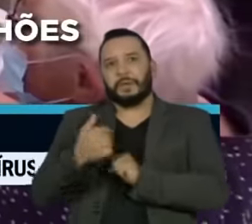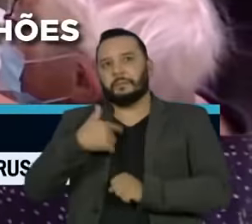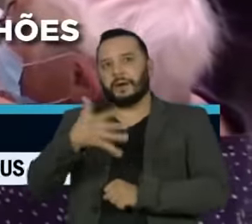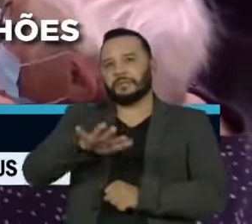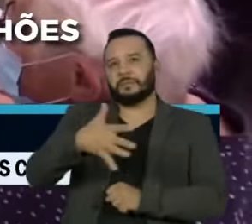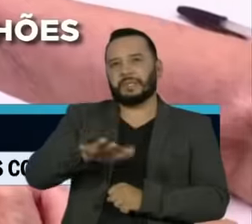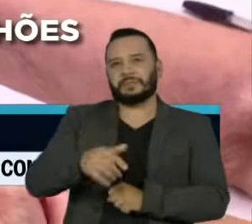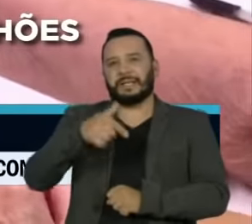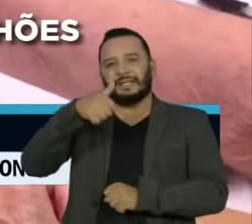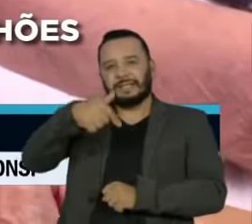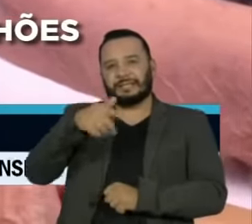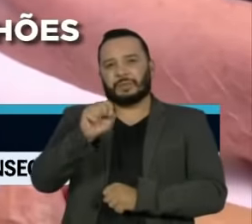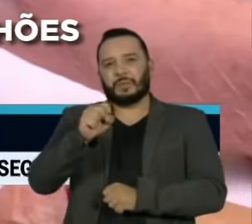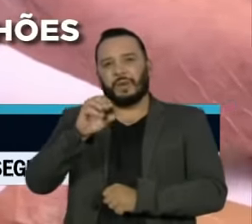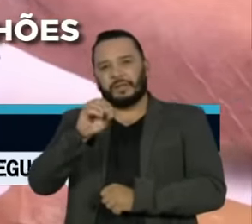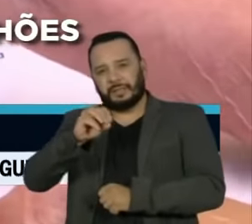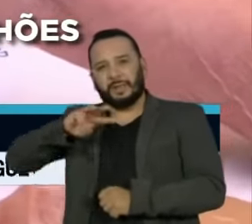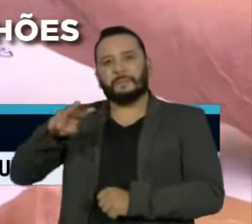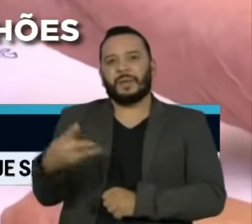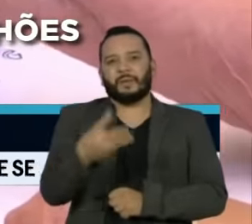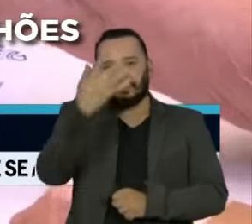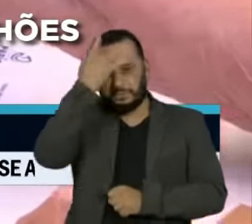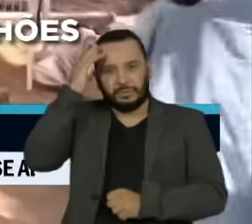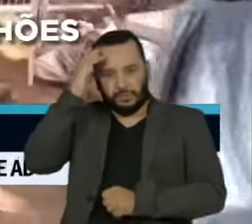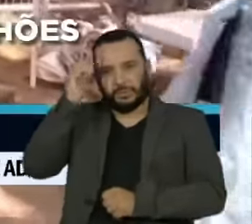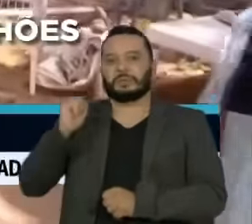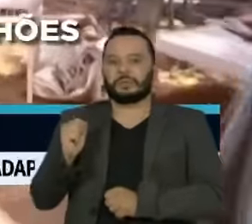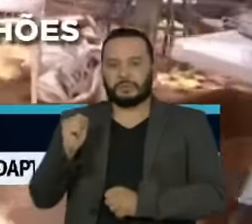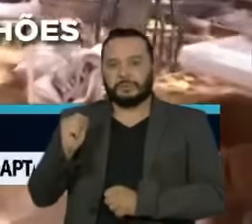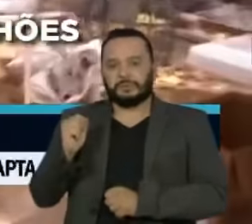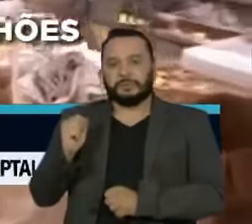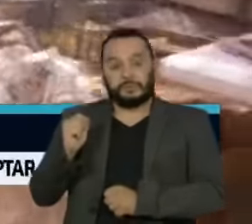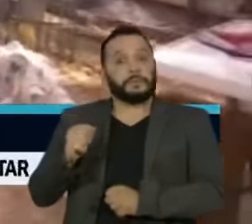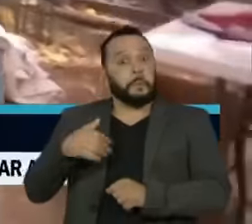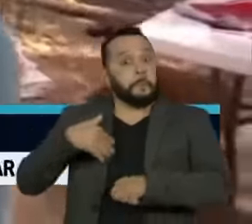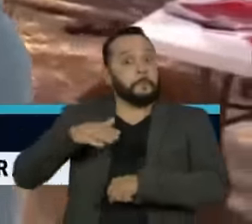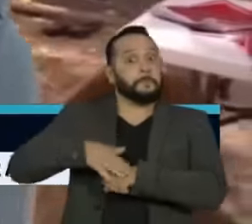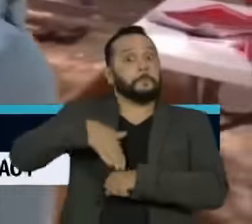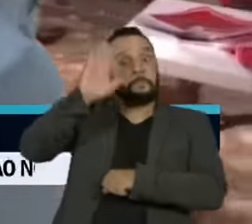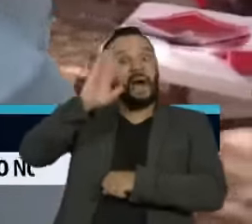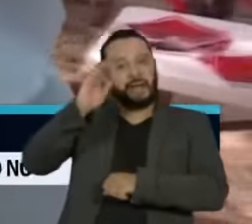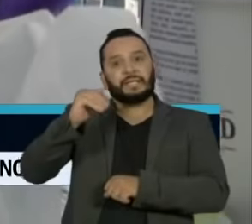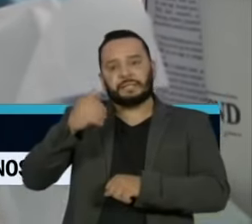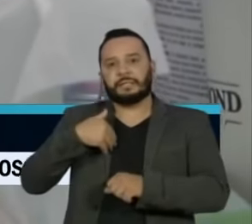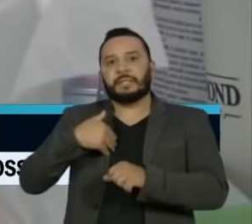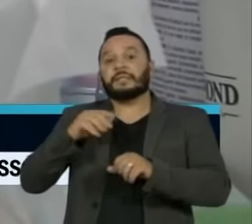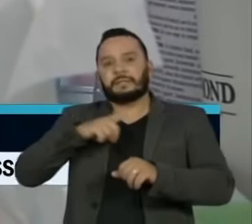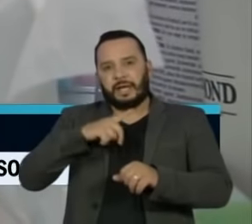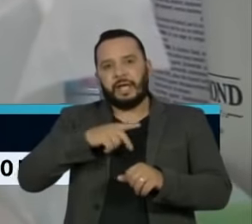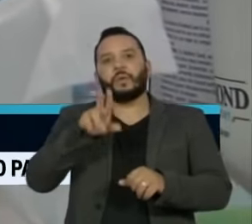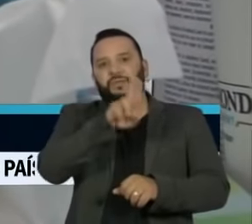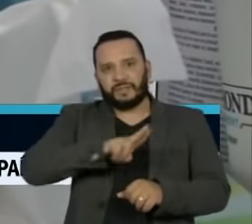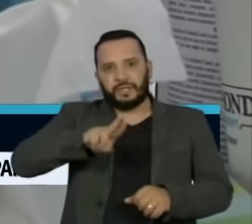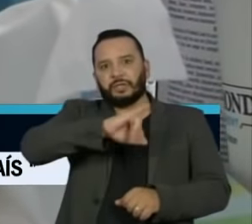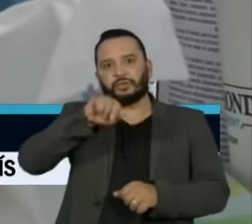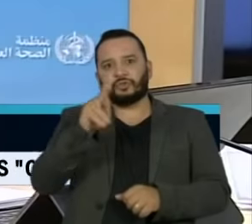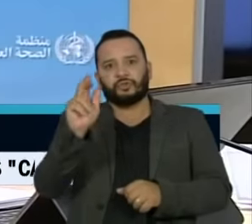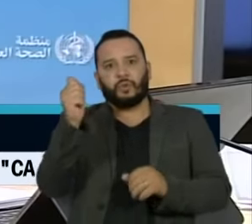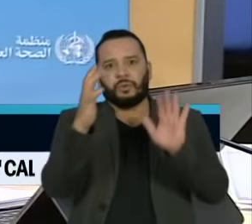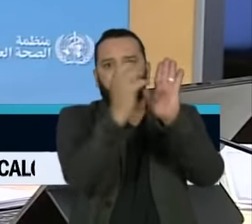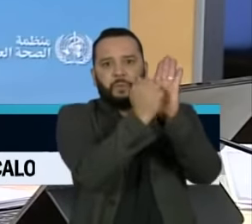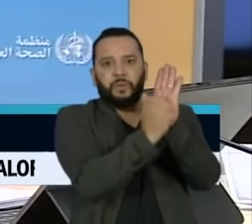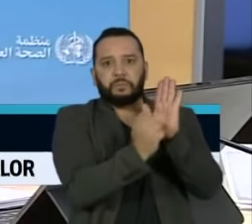seja, 780 milhões de pessoas, número bem acima do registrado pela Universidade Johns Hopkins.